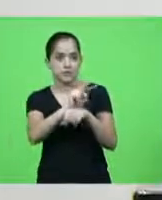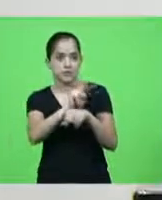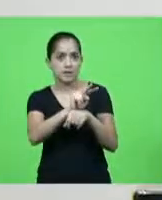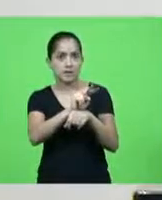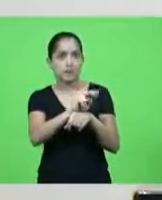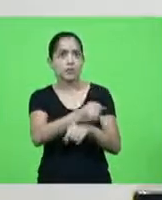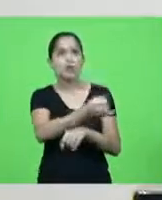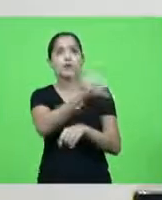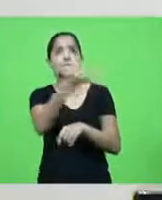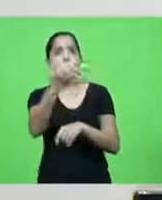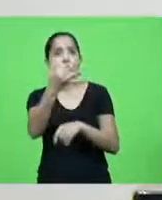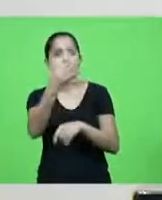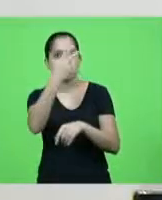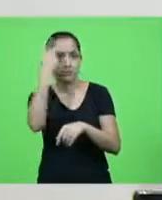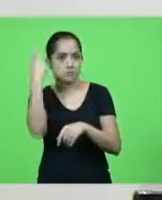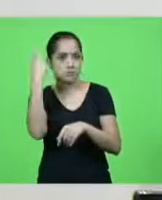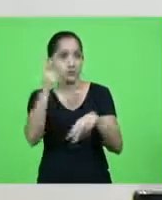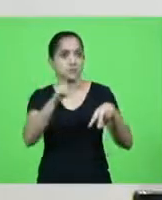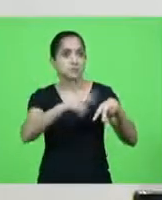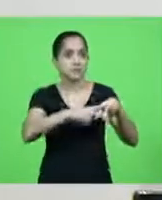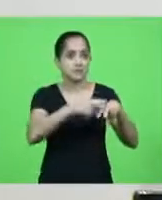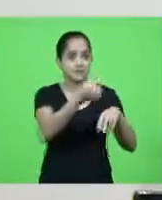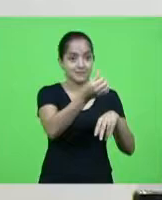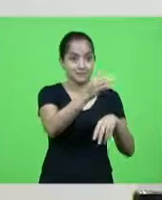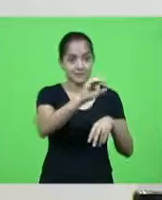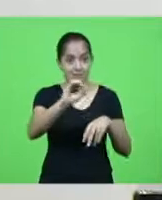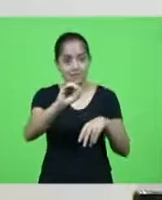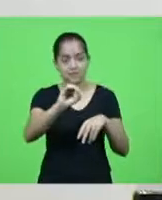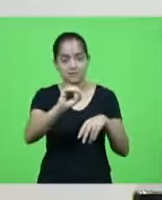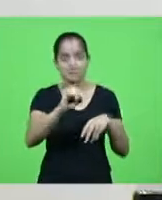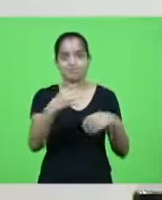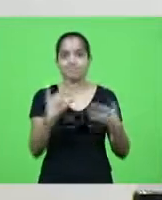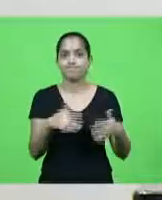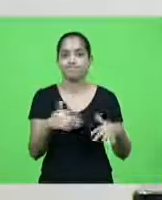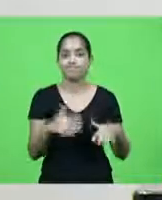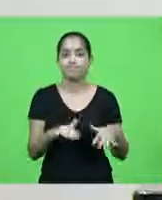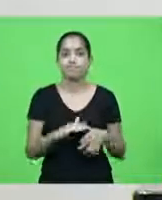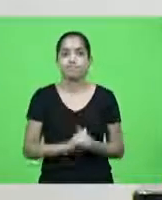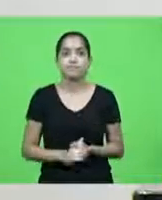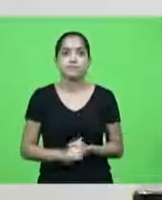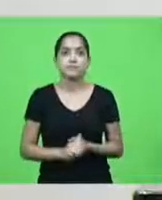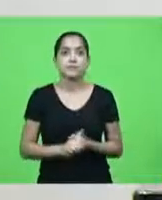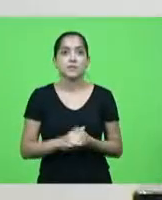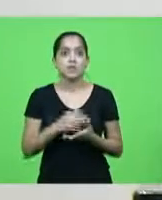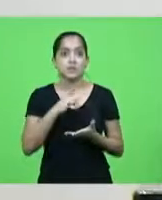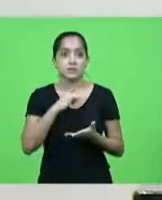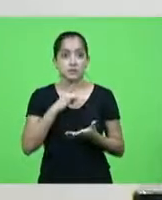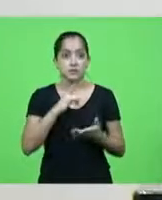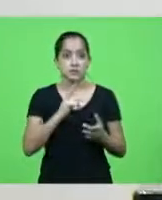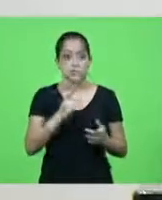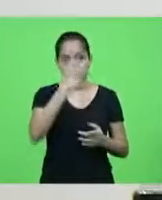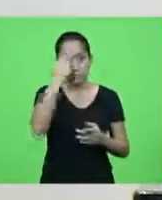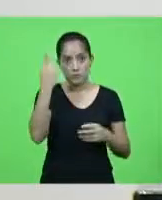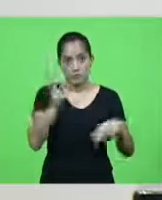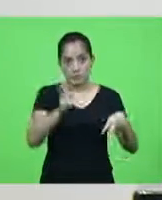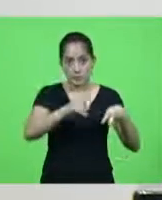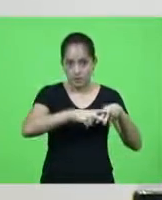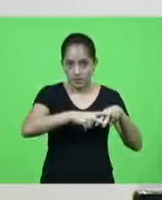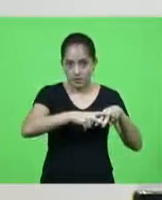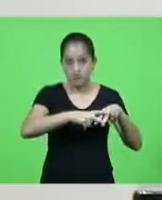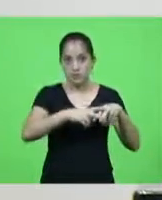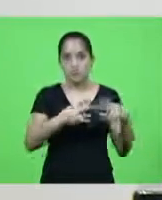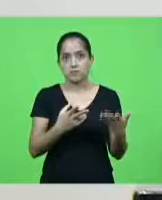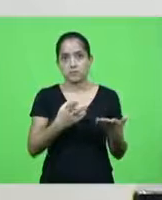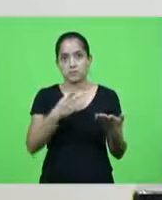presos nós temos presos hoje em